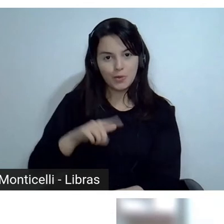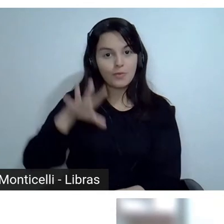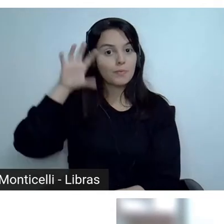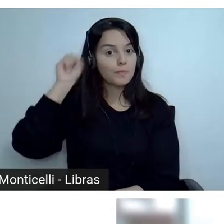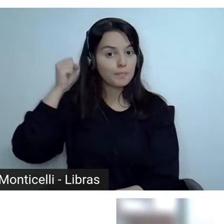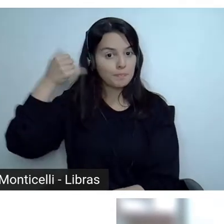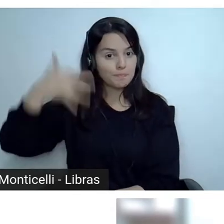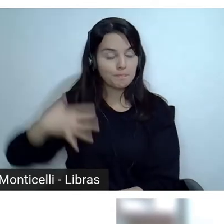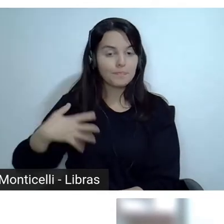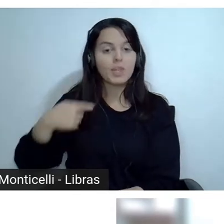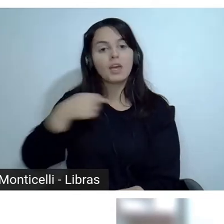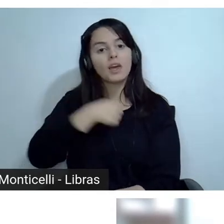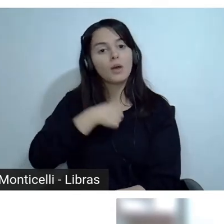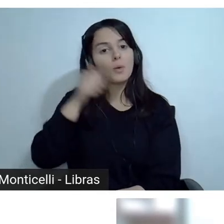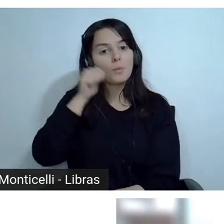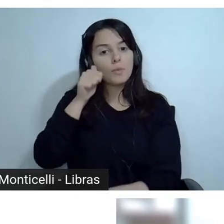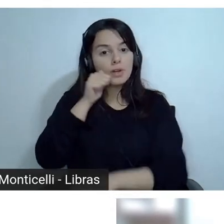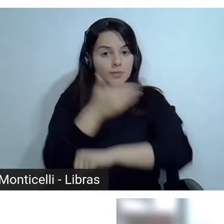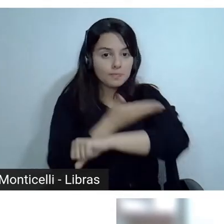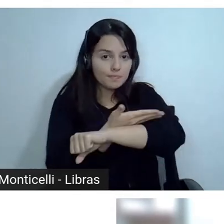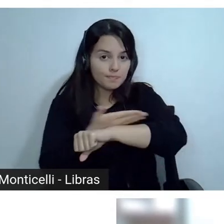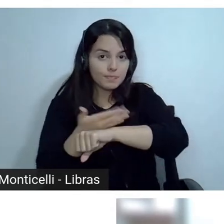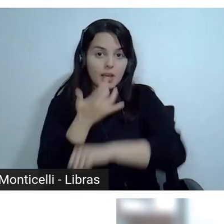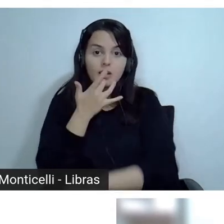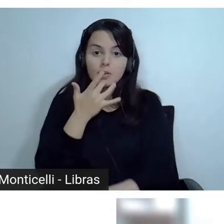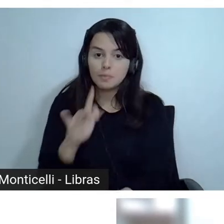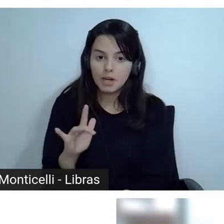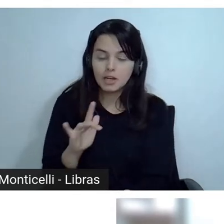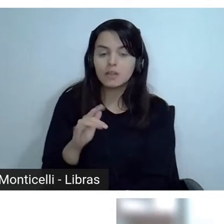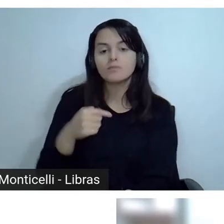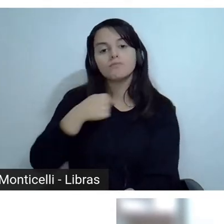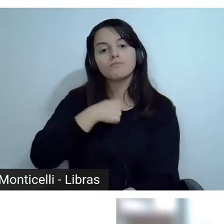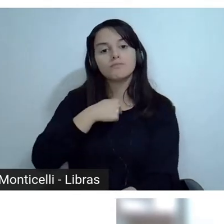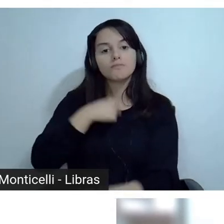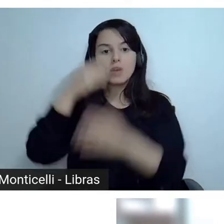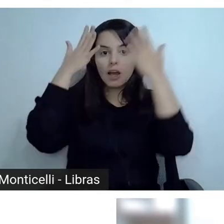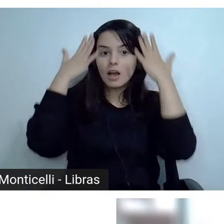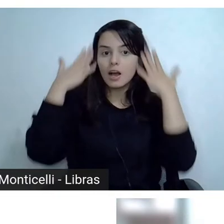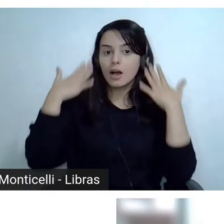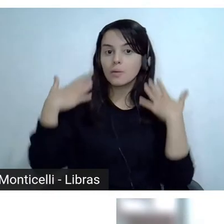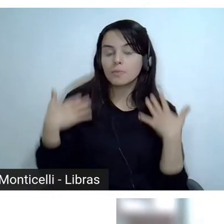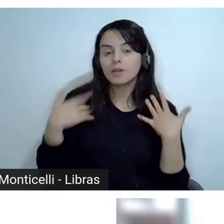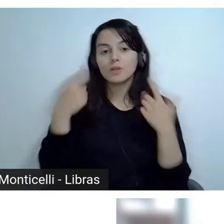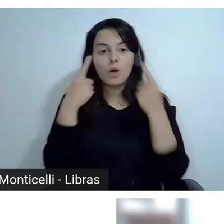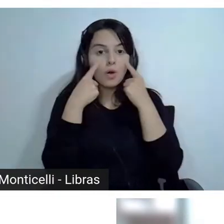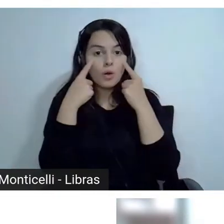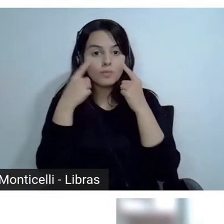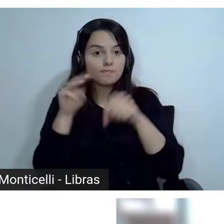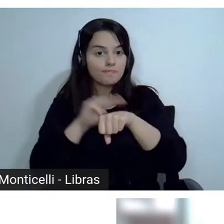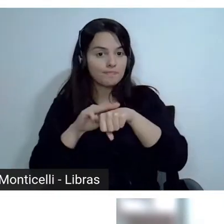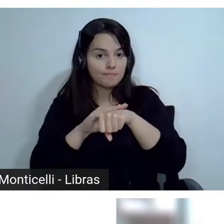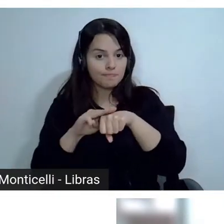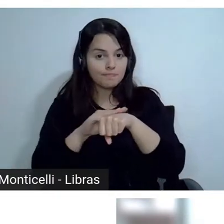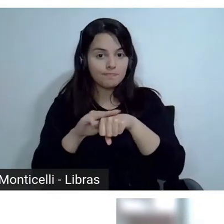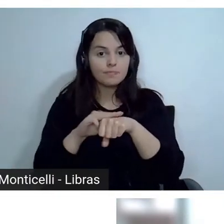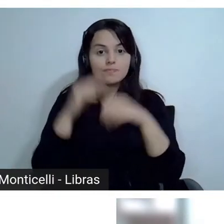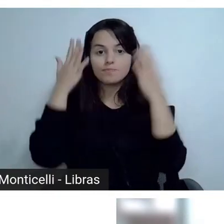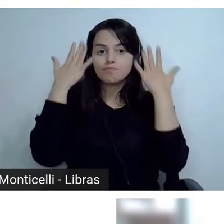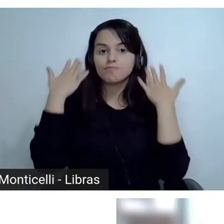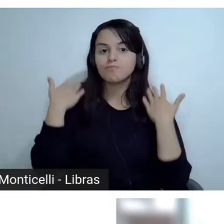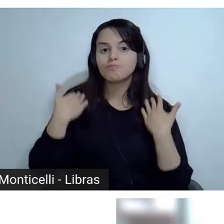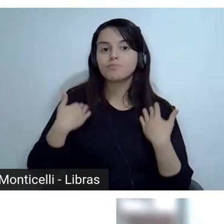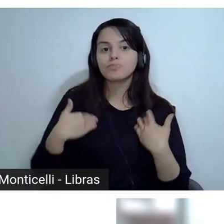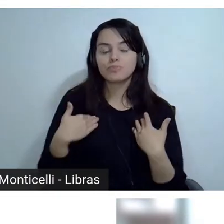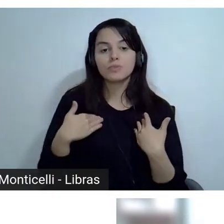pele clara, cabelos e olhos castanhos. Meu cabelo, então, ele é abaixo dos ombros. Hoje eu estou